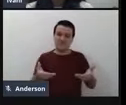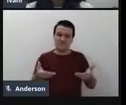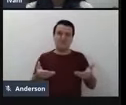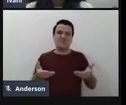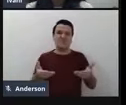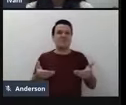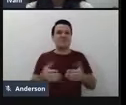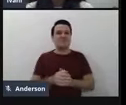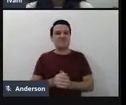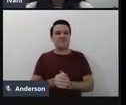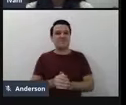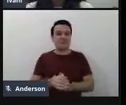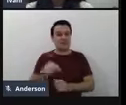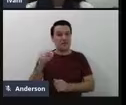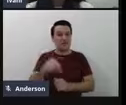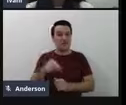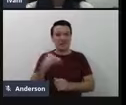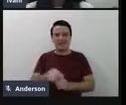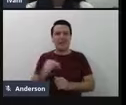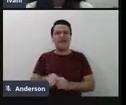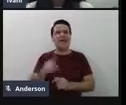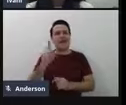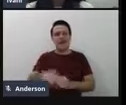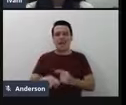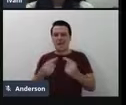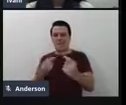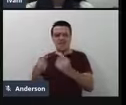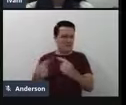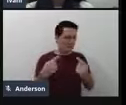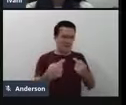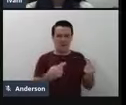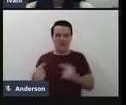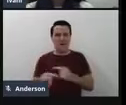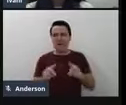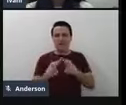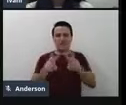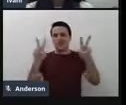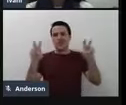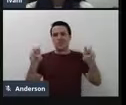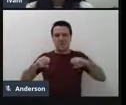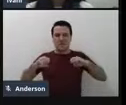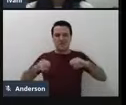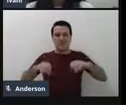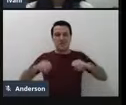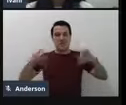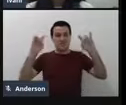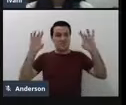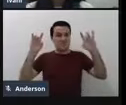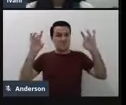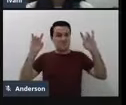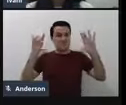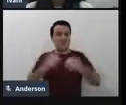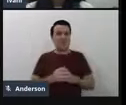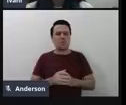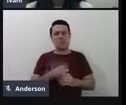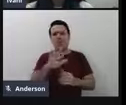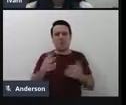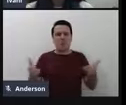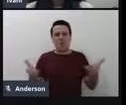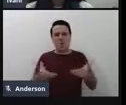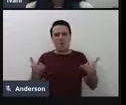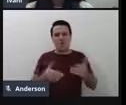a esse nosso bate-papo sobre educação especial. E hoje a nossa